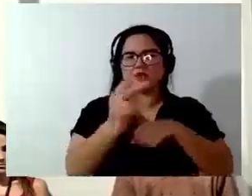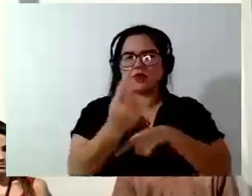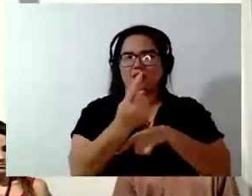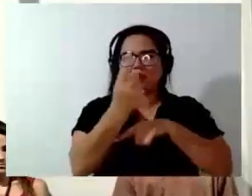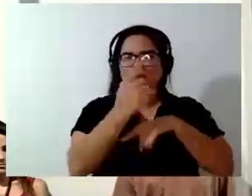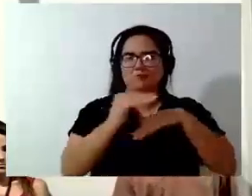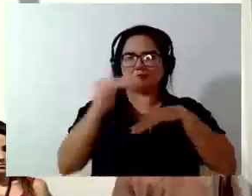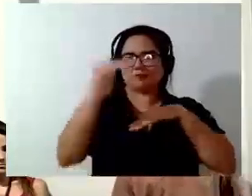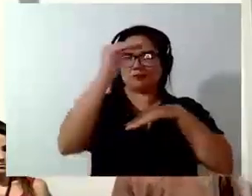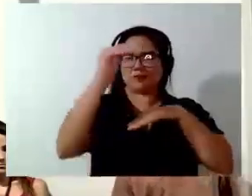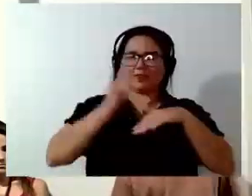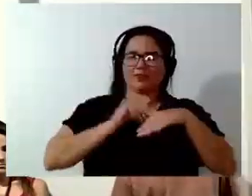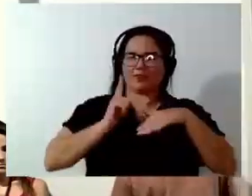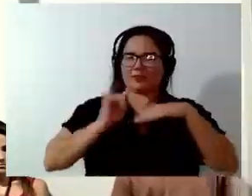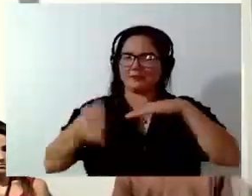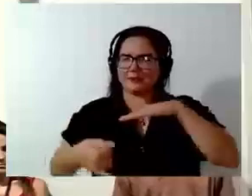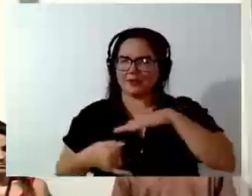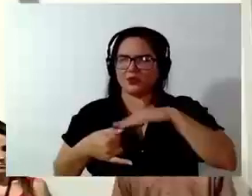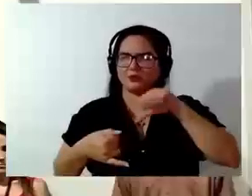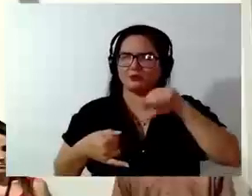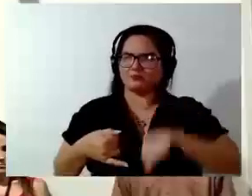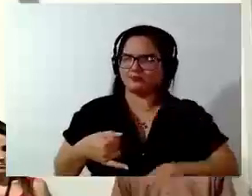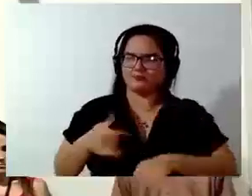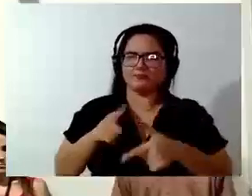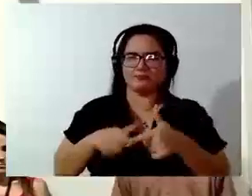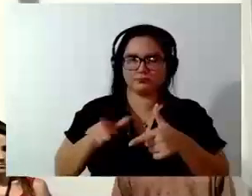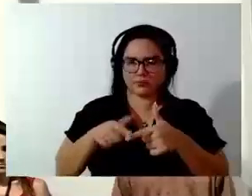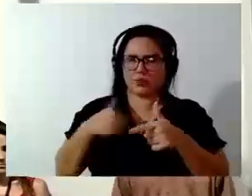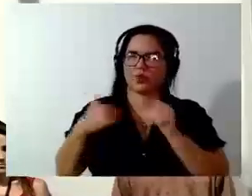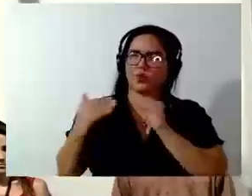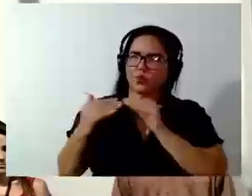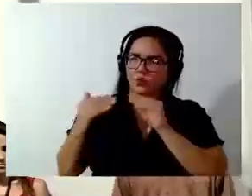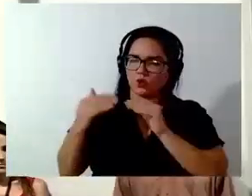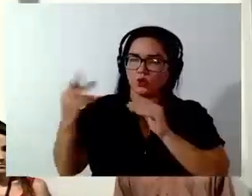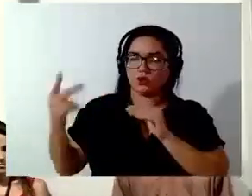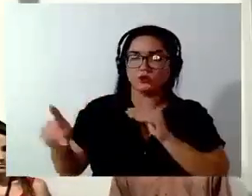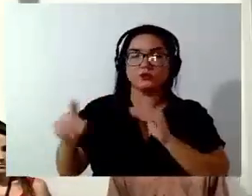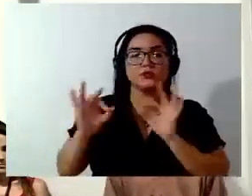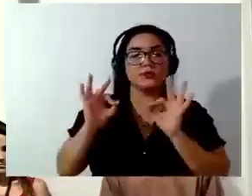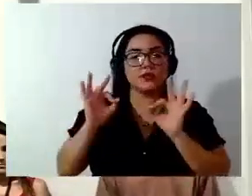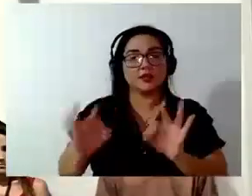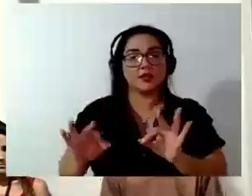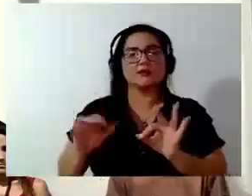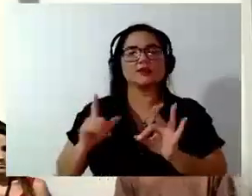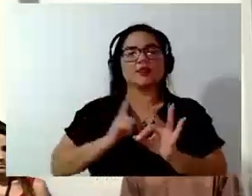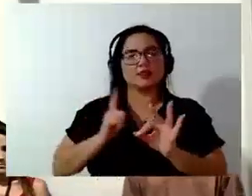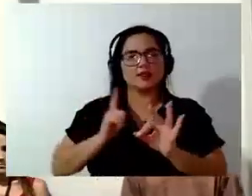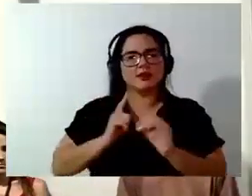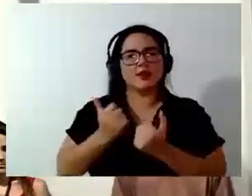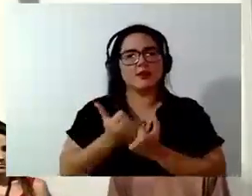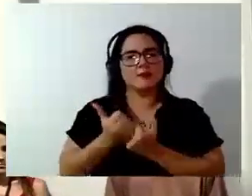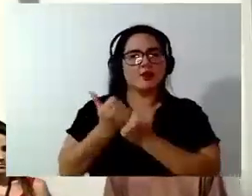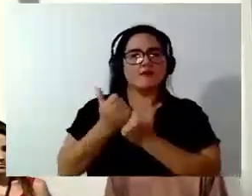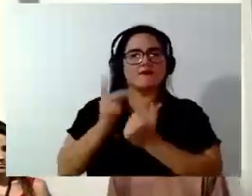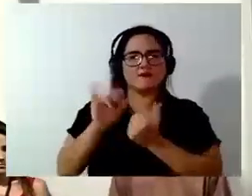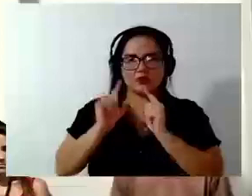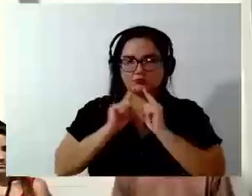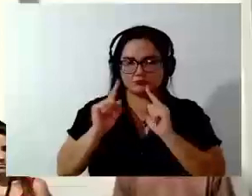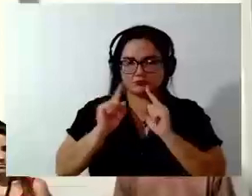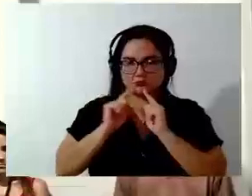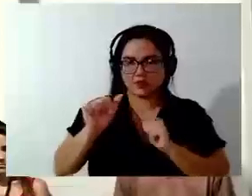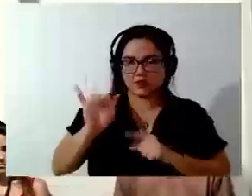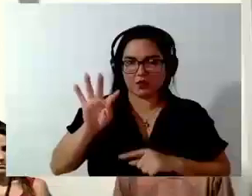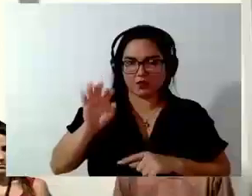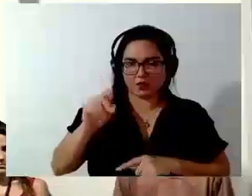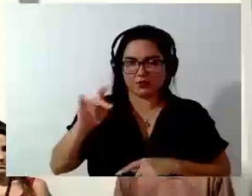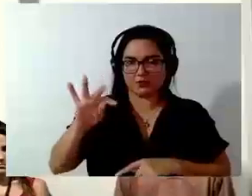muito baixo mesmo aquela mureta. Concordo com o vereador. E, com certeza, tens o meu apoio e vamos cobrar da autopista para ela